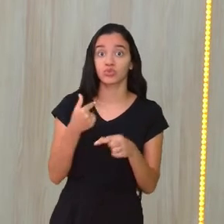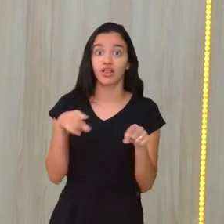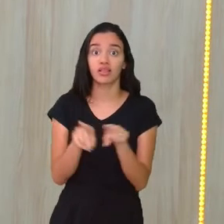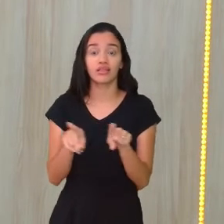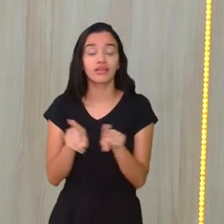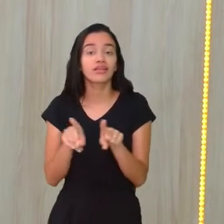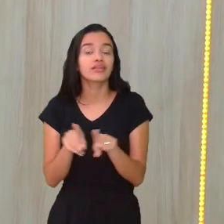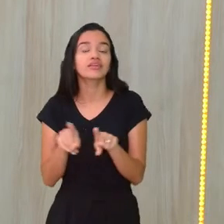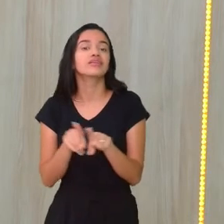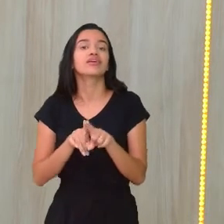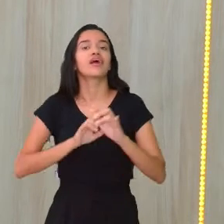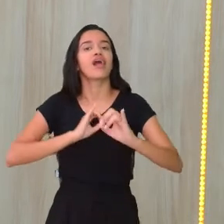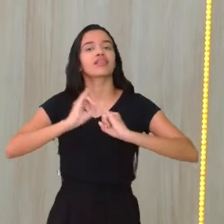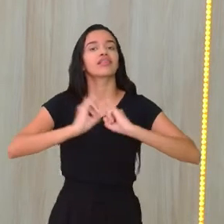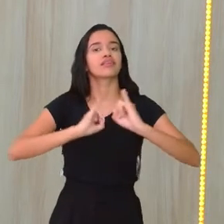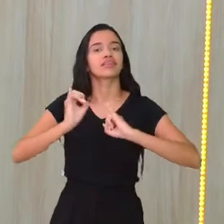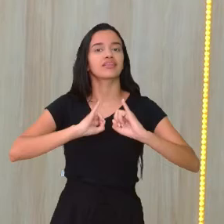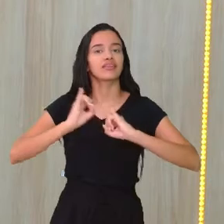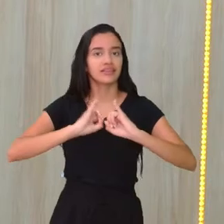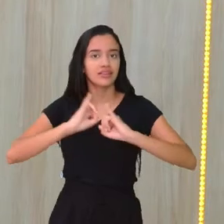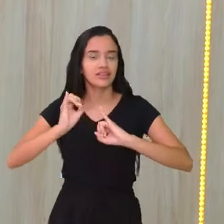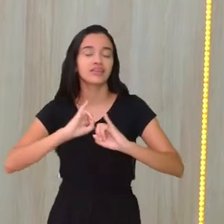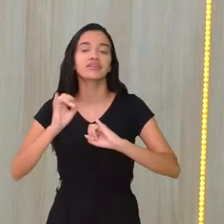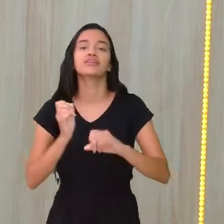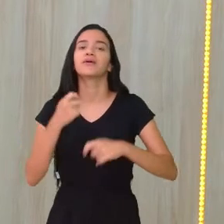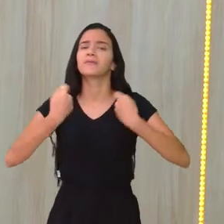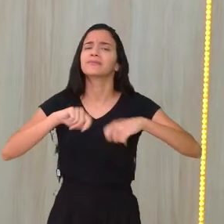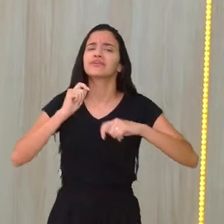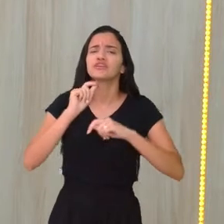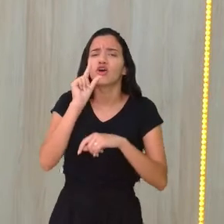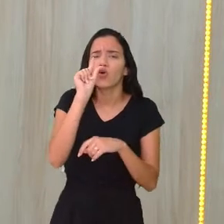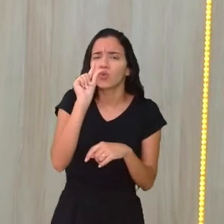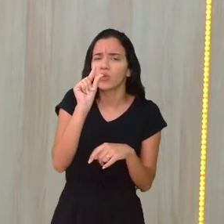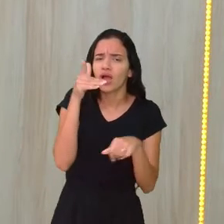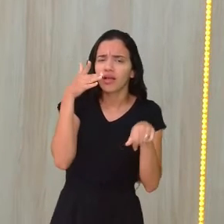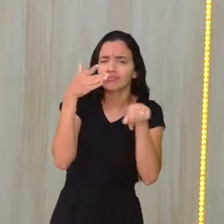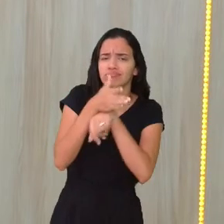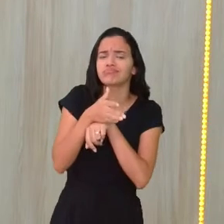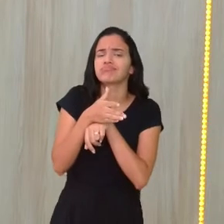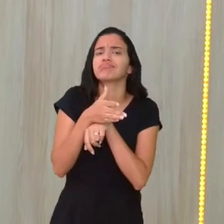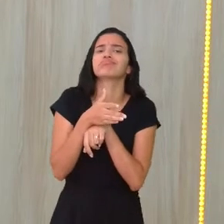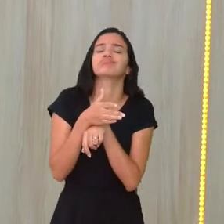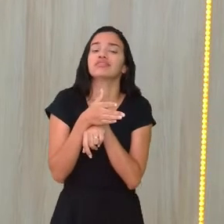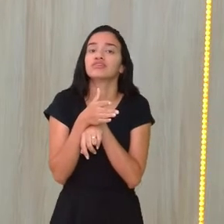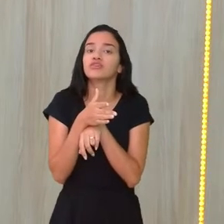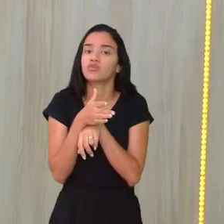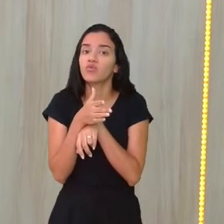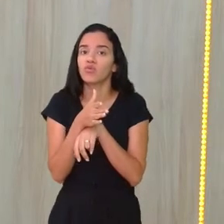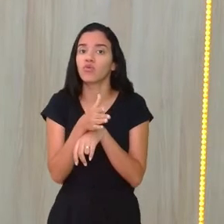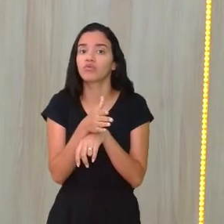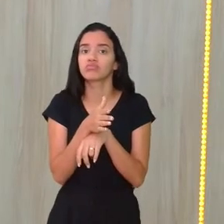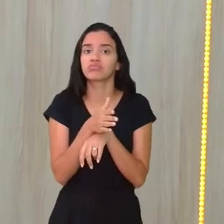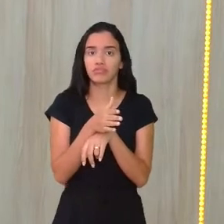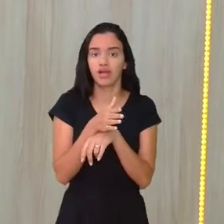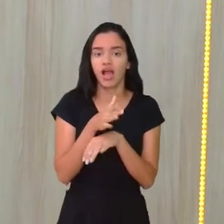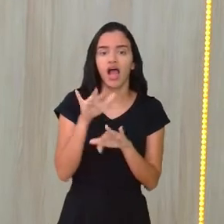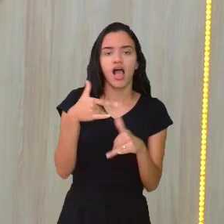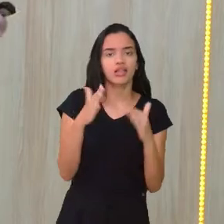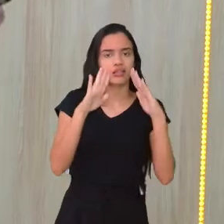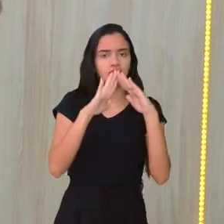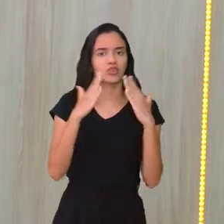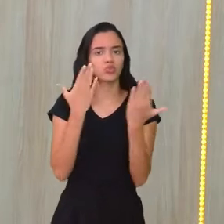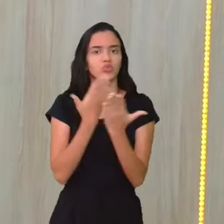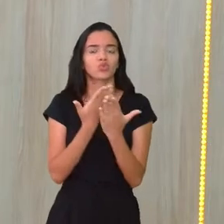rede municipal do Recife, só precisa de um pouquinho de internet, aí entra, a partir do momento que você tá ali, ó, na sua